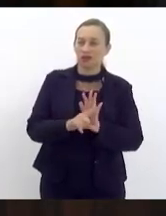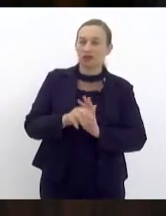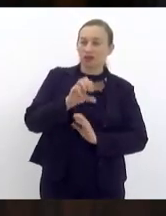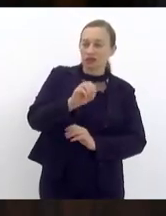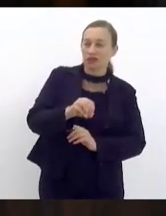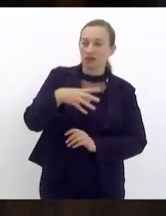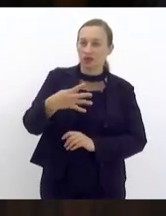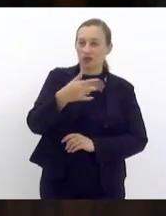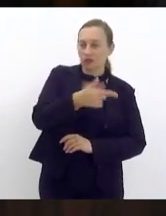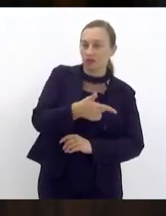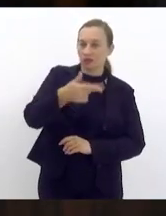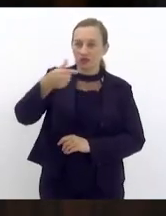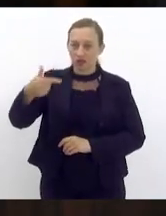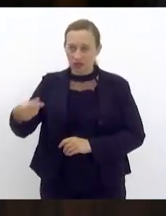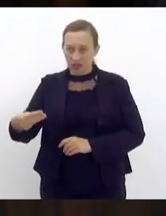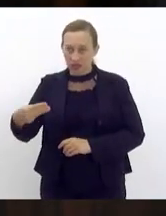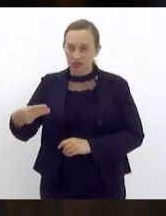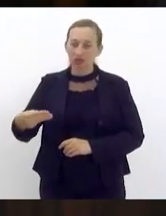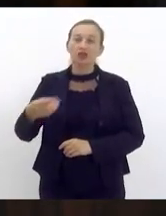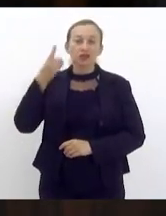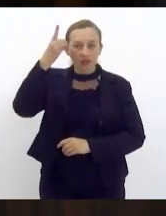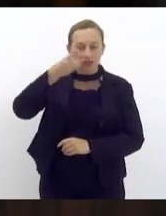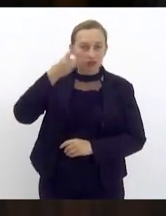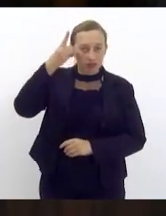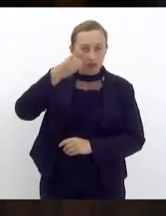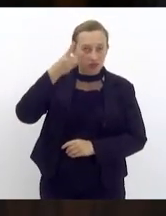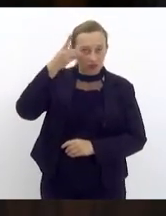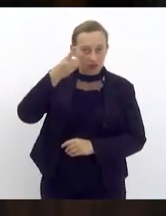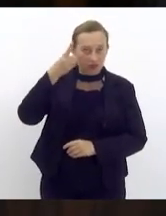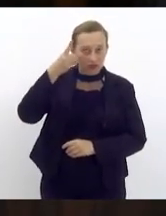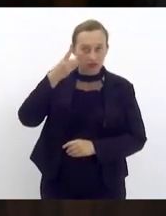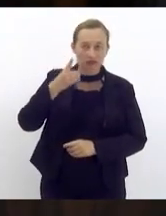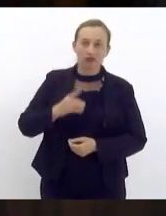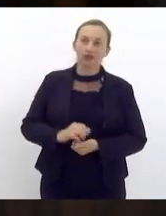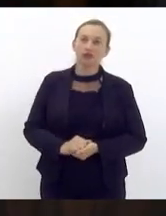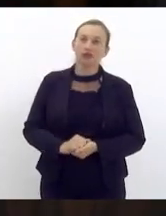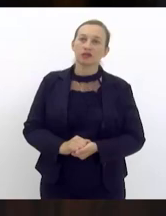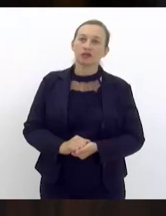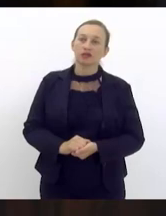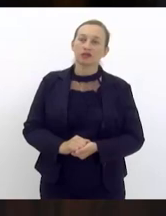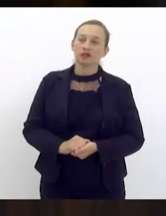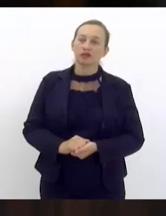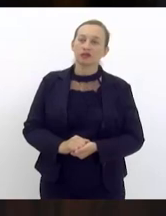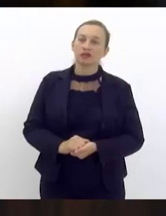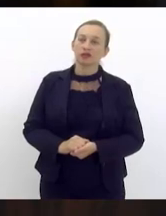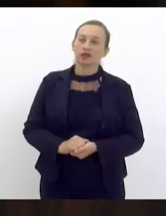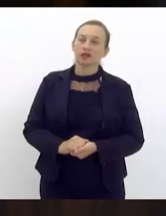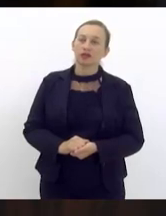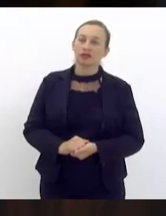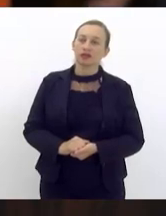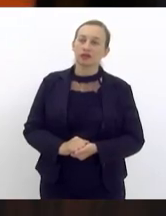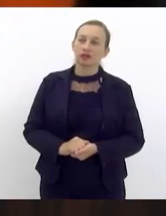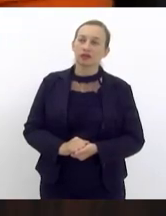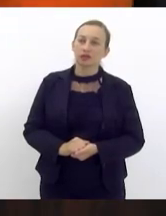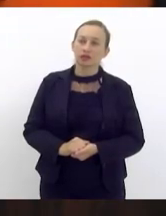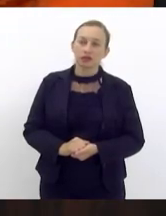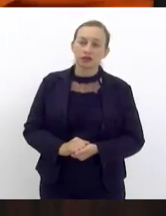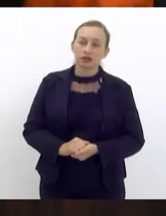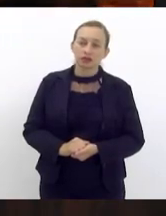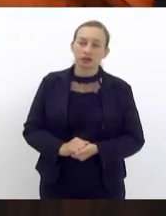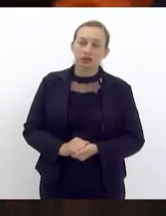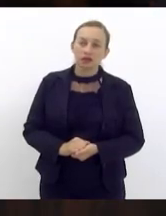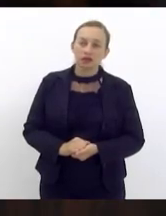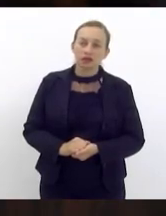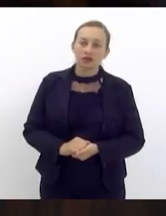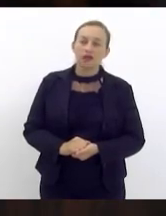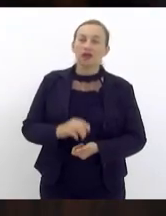barra 2023 de autoria do deputado autoria da deputada dos deputados